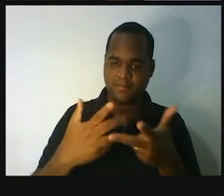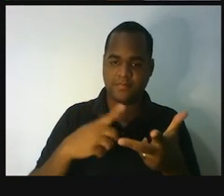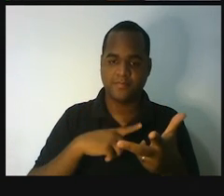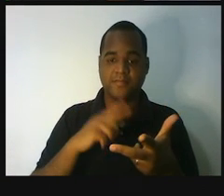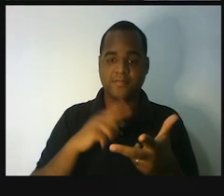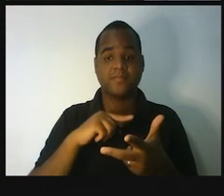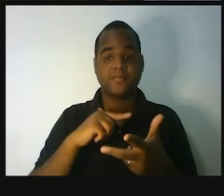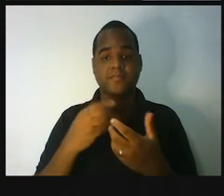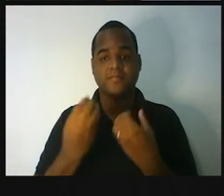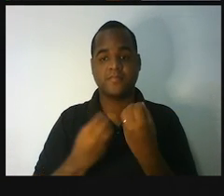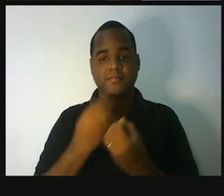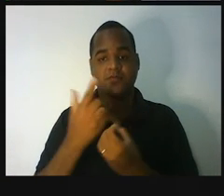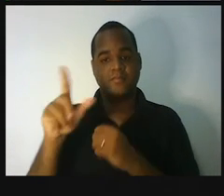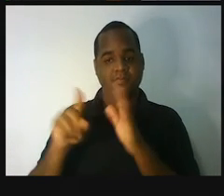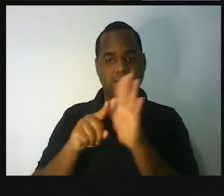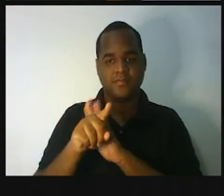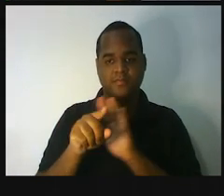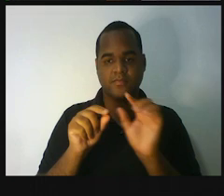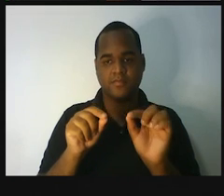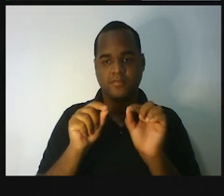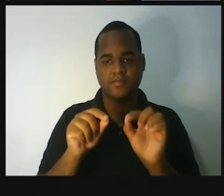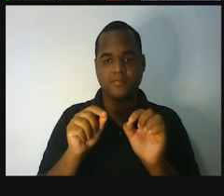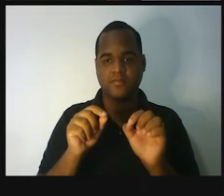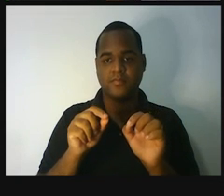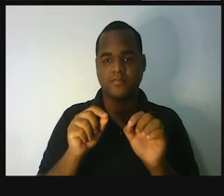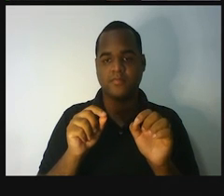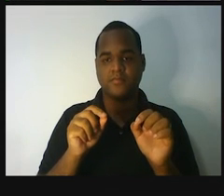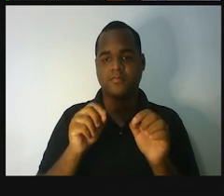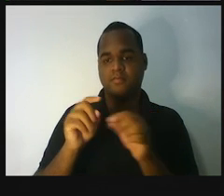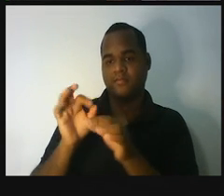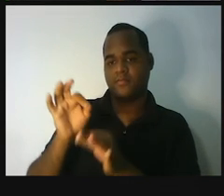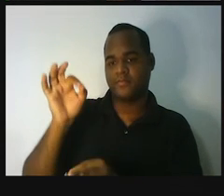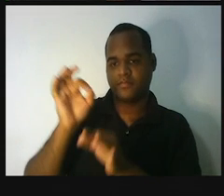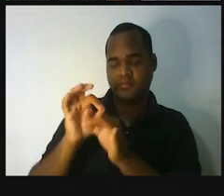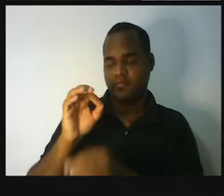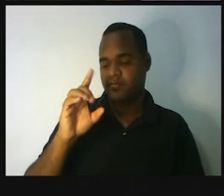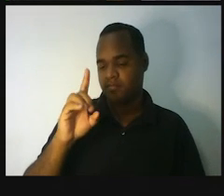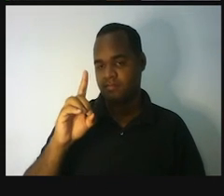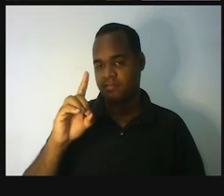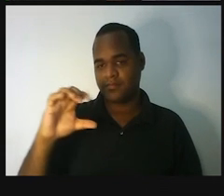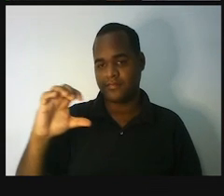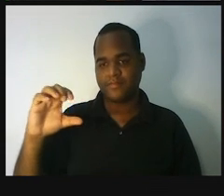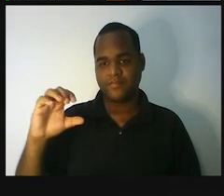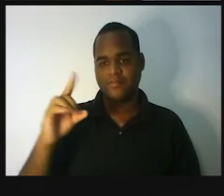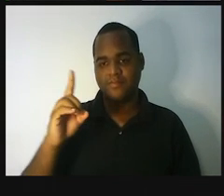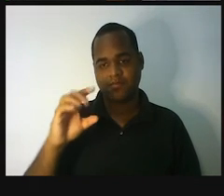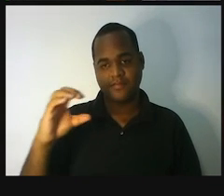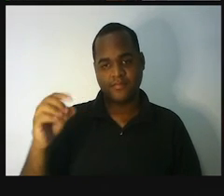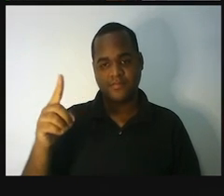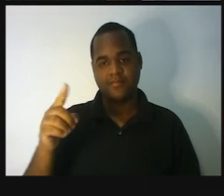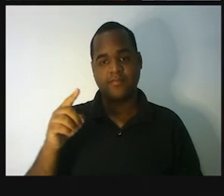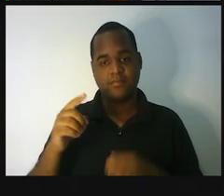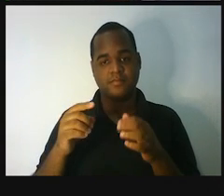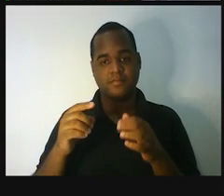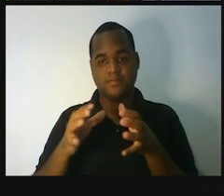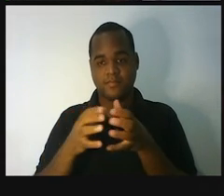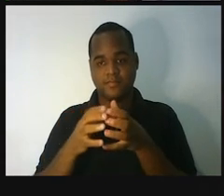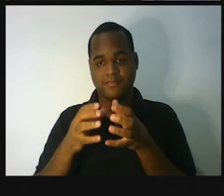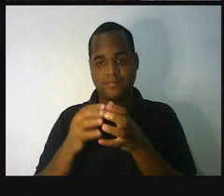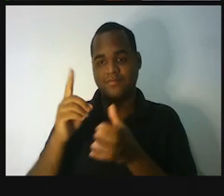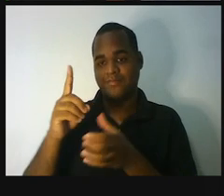E a outra pergunta é, qual é a medida do comprimento em decímetros desse grande fio?